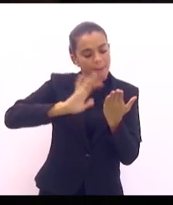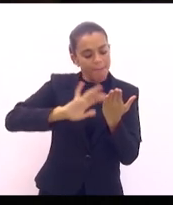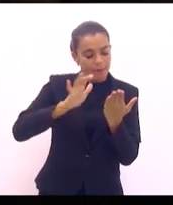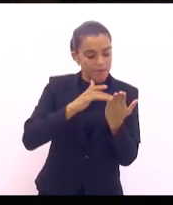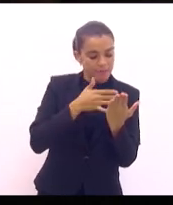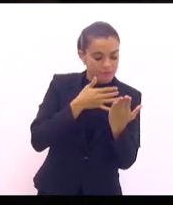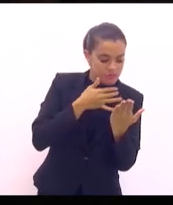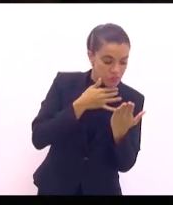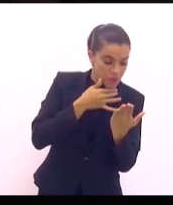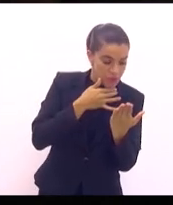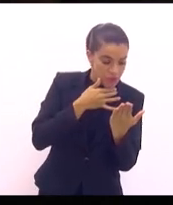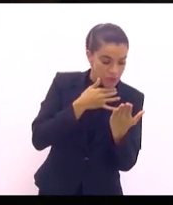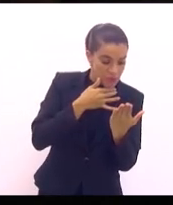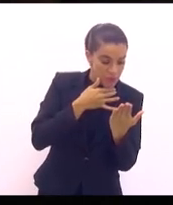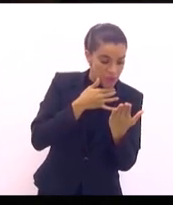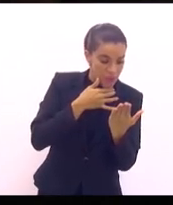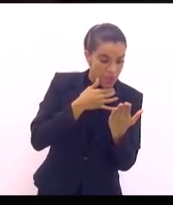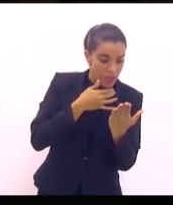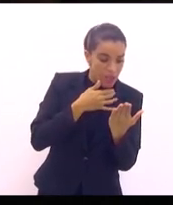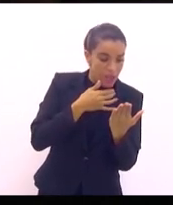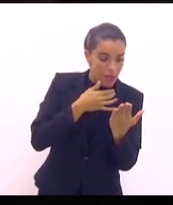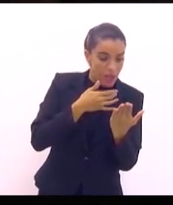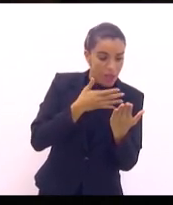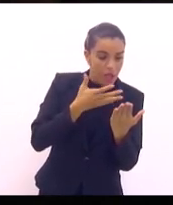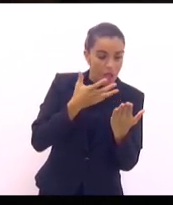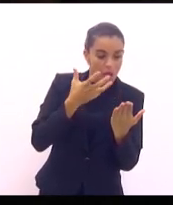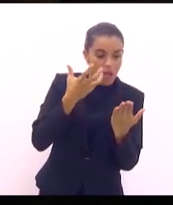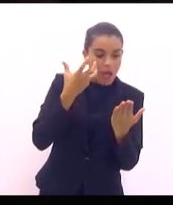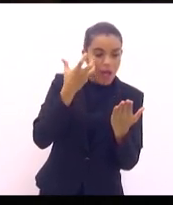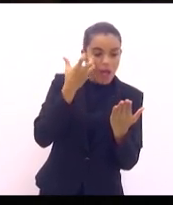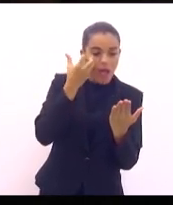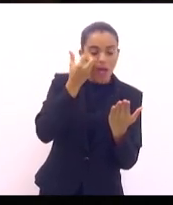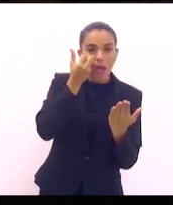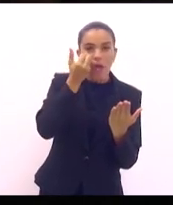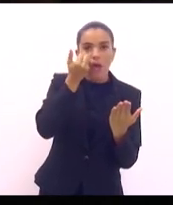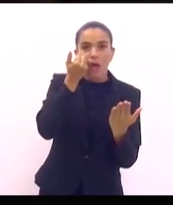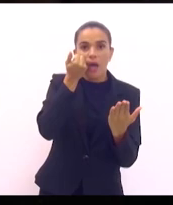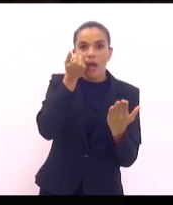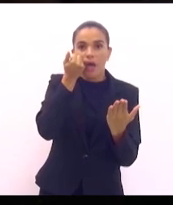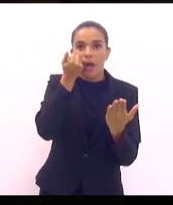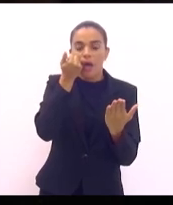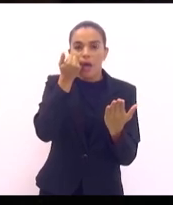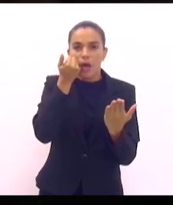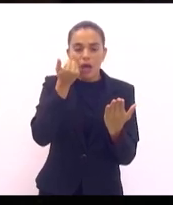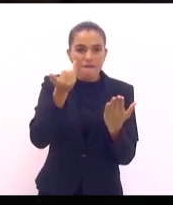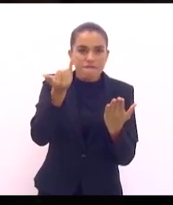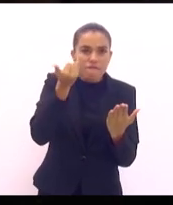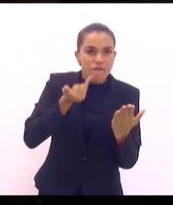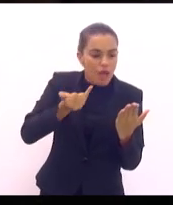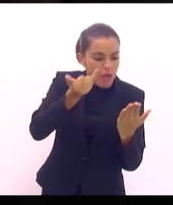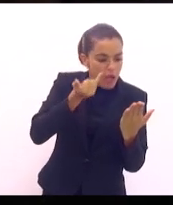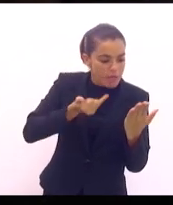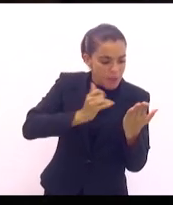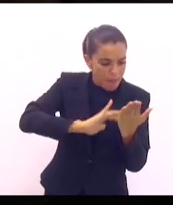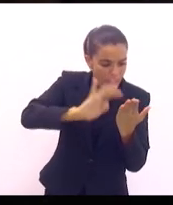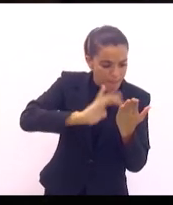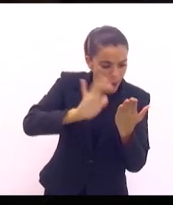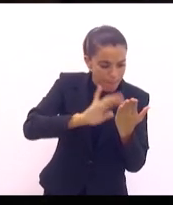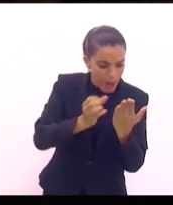eu fiquei atônito, nem comentei com Vossa Excelência, porque as notícias começavam a chegar